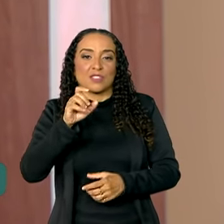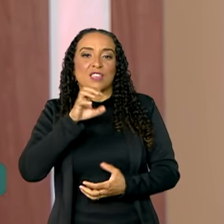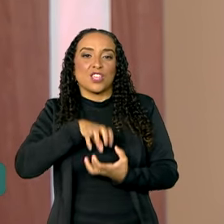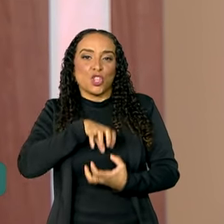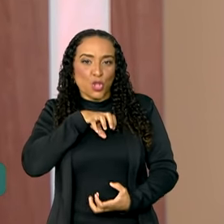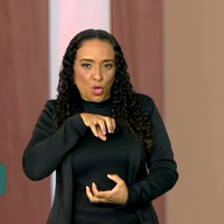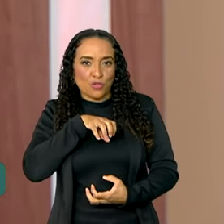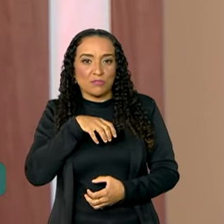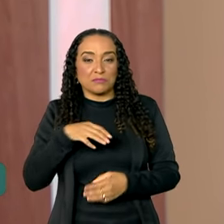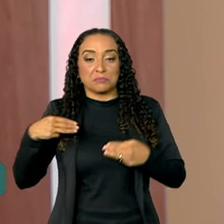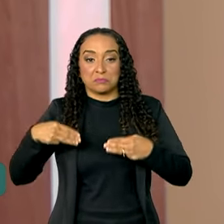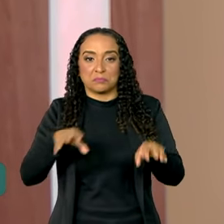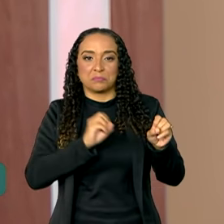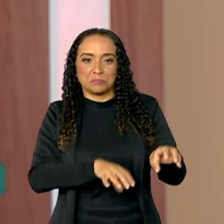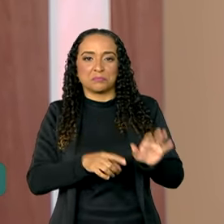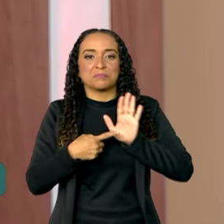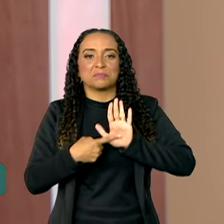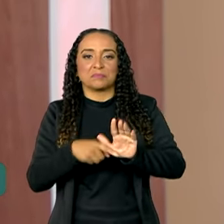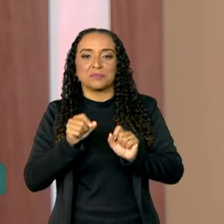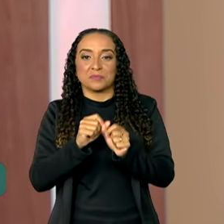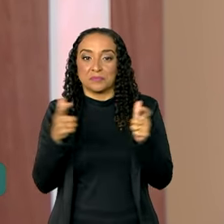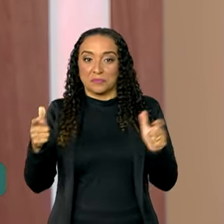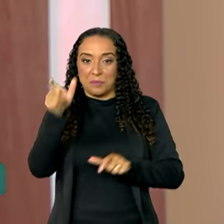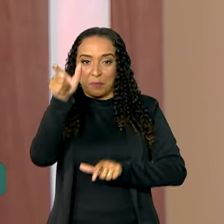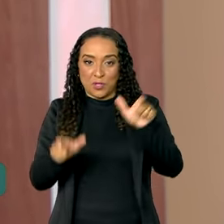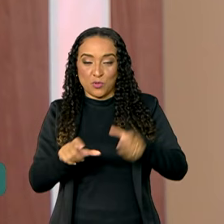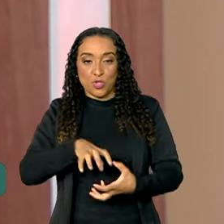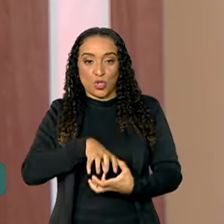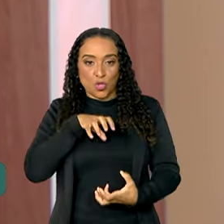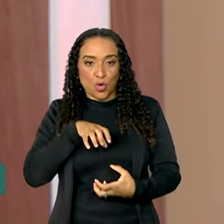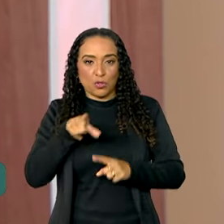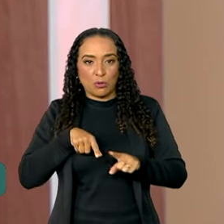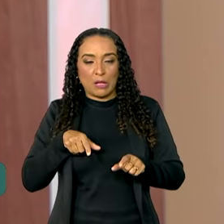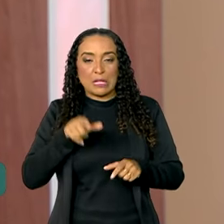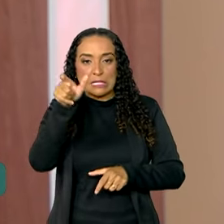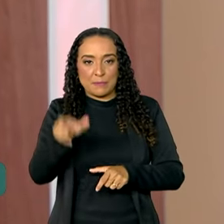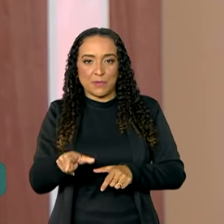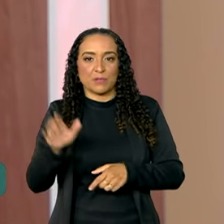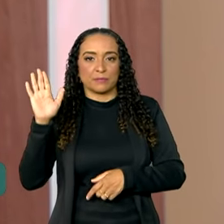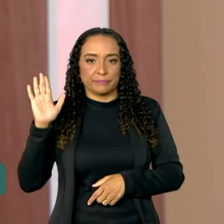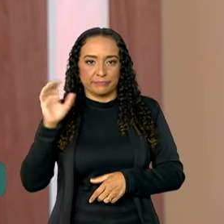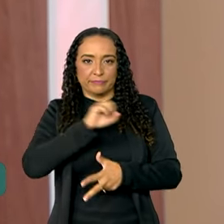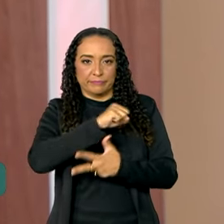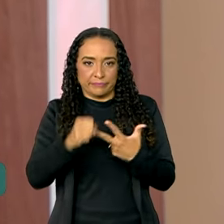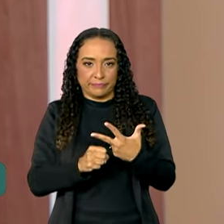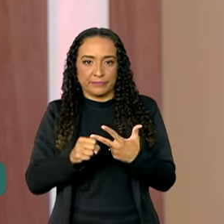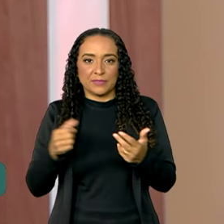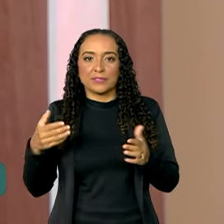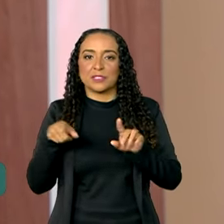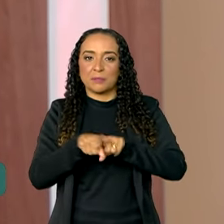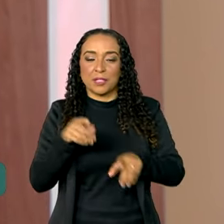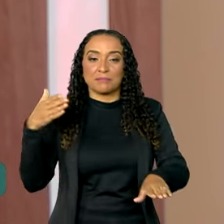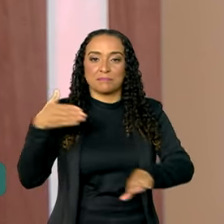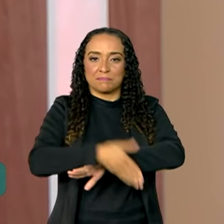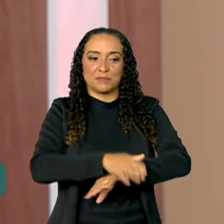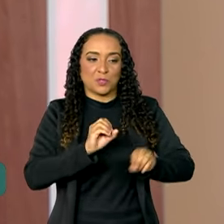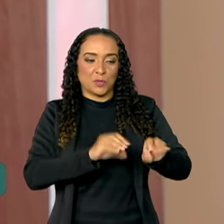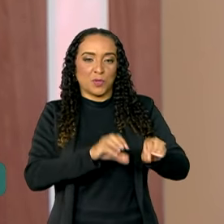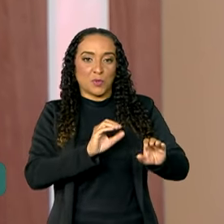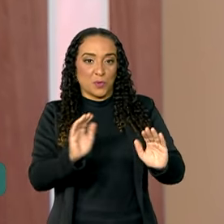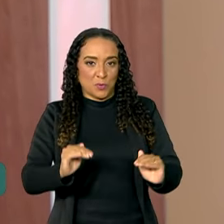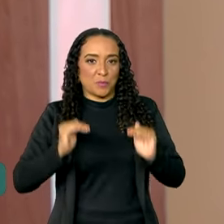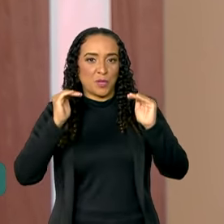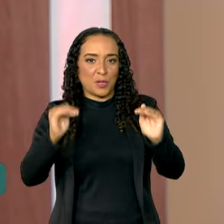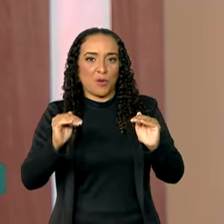idosos. O Ministério da Educação destaca que o aumento de pessoas idosas entre os candidatos do Enem e o ingresso na educação